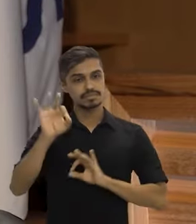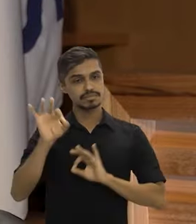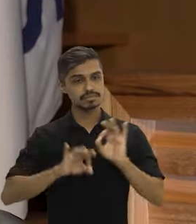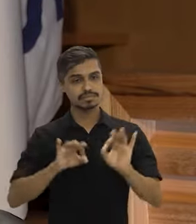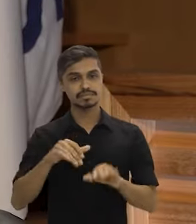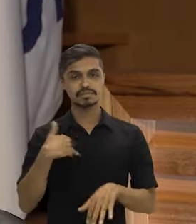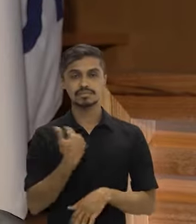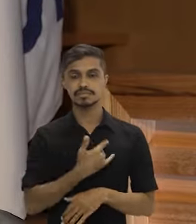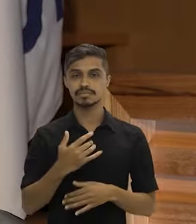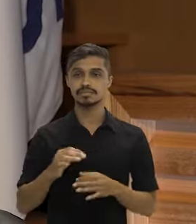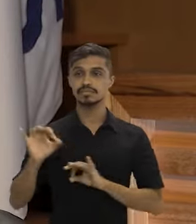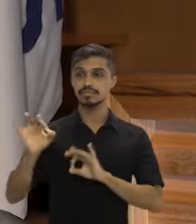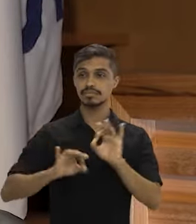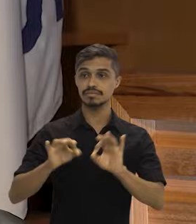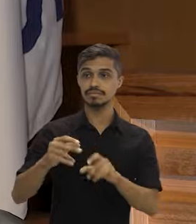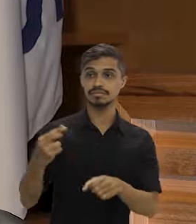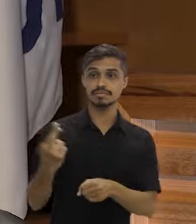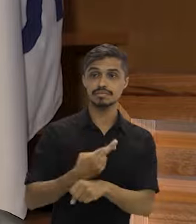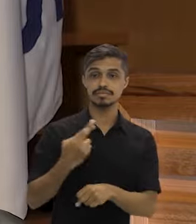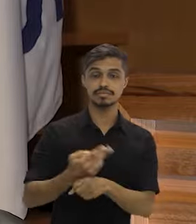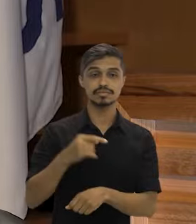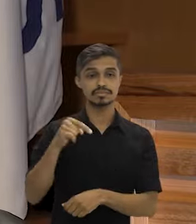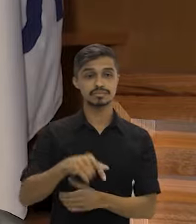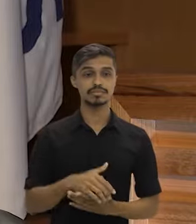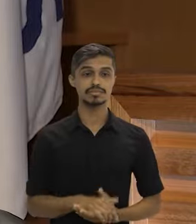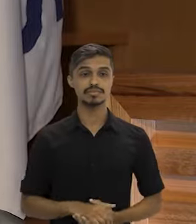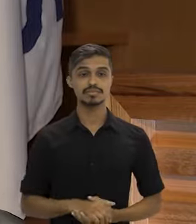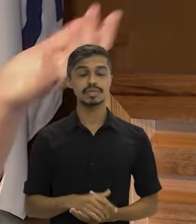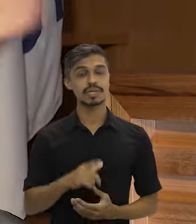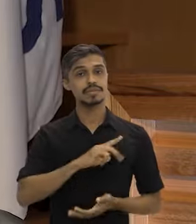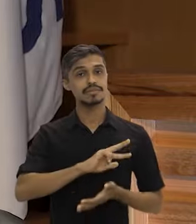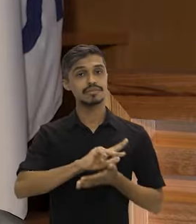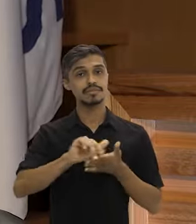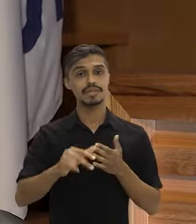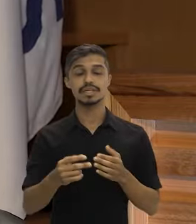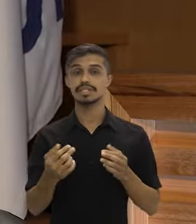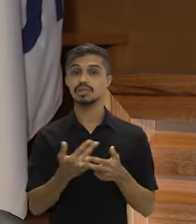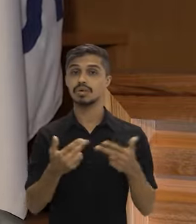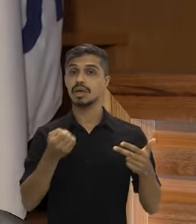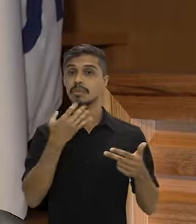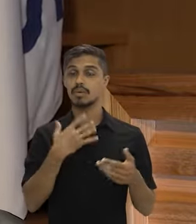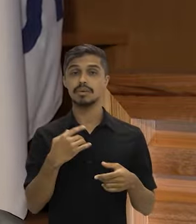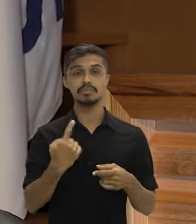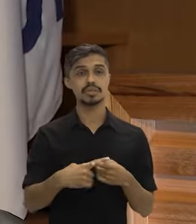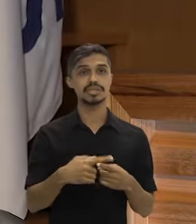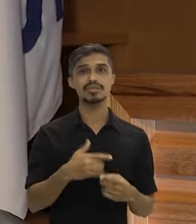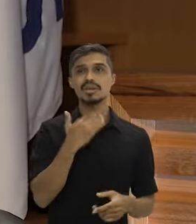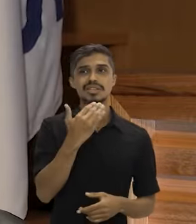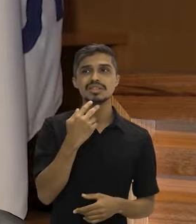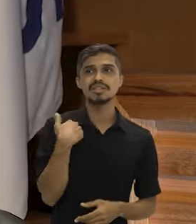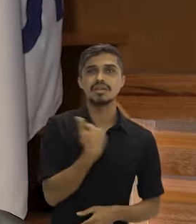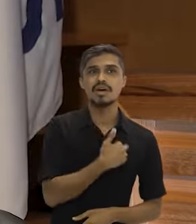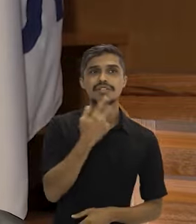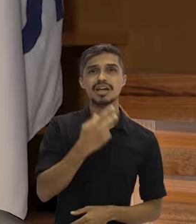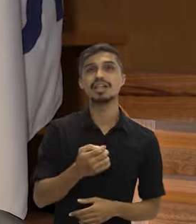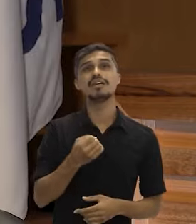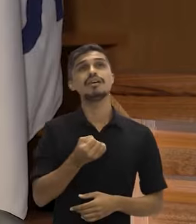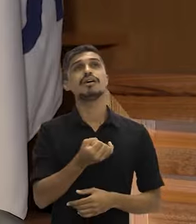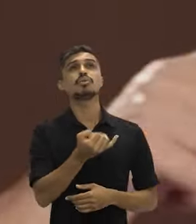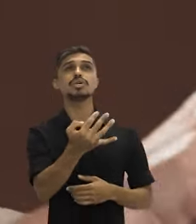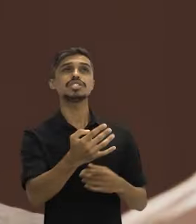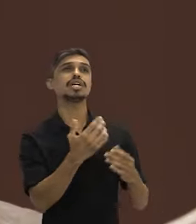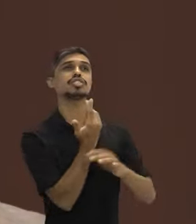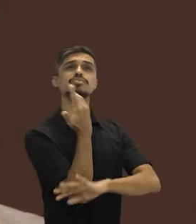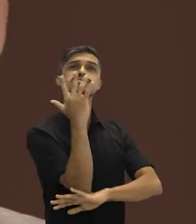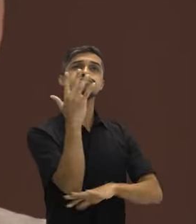se organize para a gente reconstruir a floresta nesse território. Isso vai ter várias vantagens. Porque não adianta só a gente dizer, nós vamos